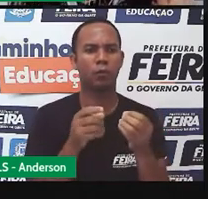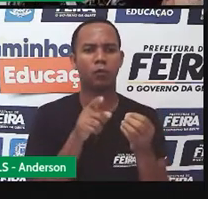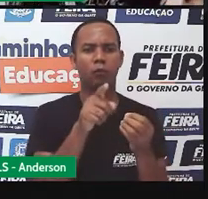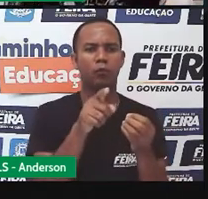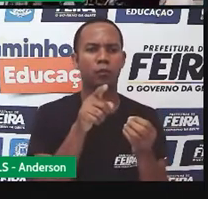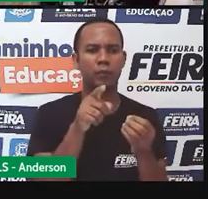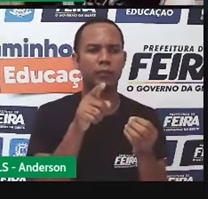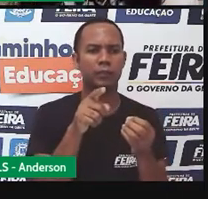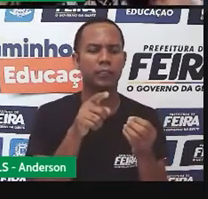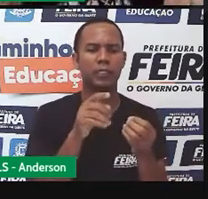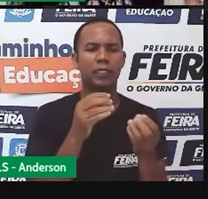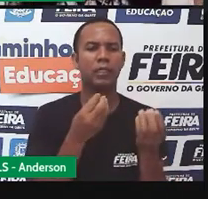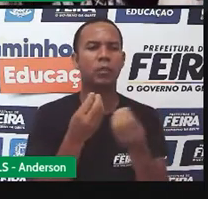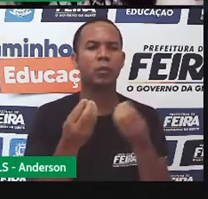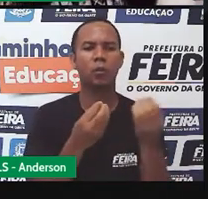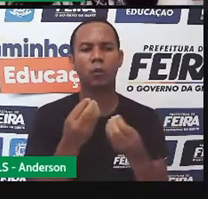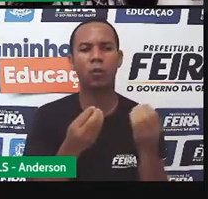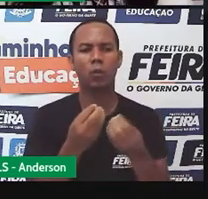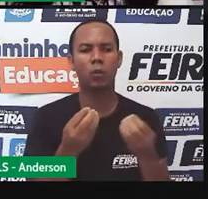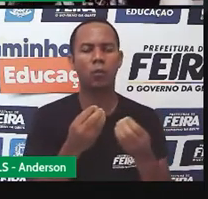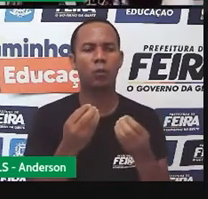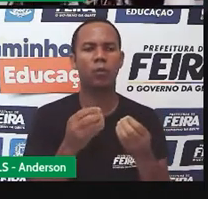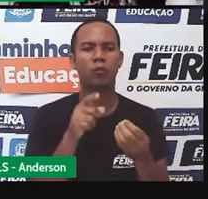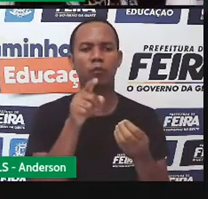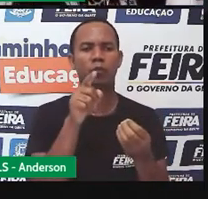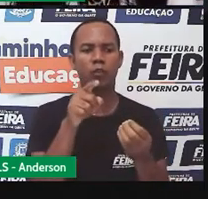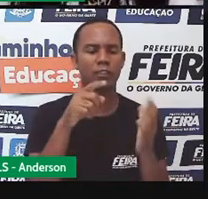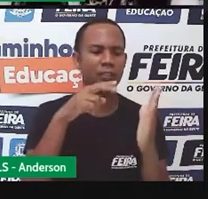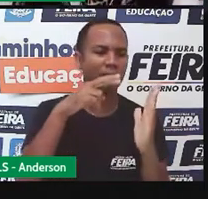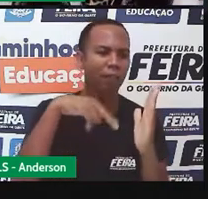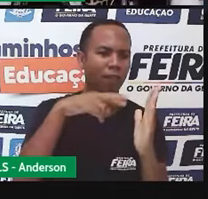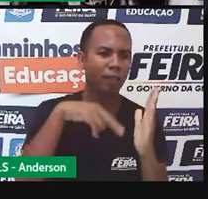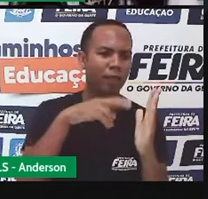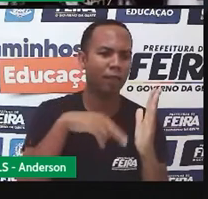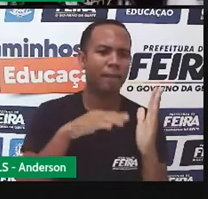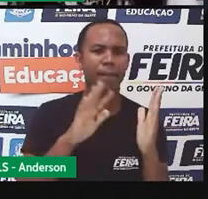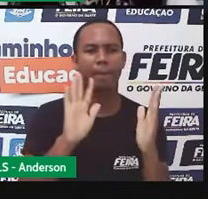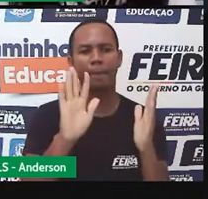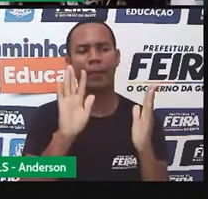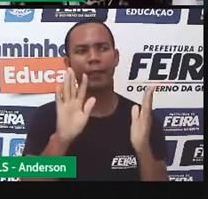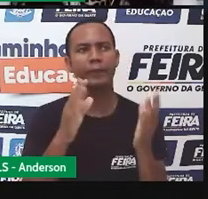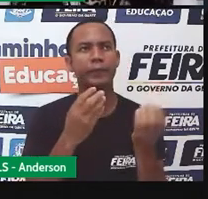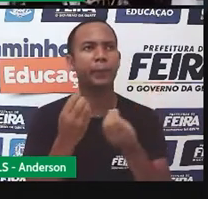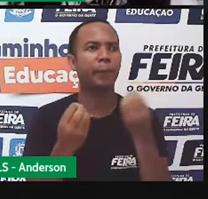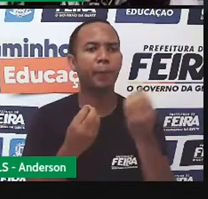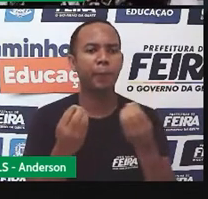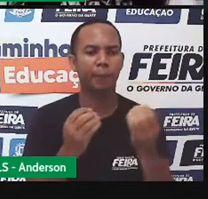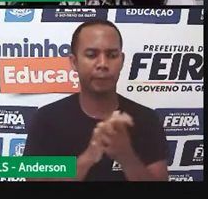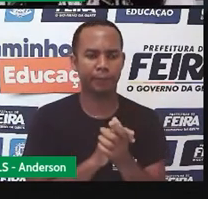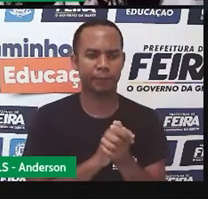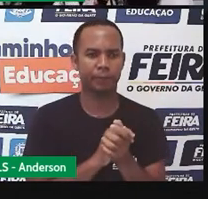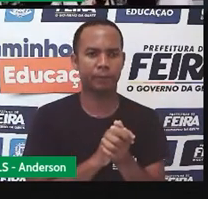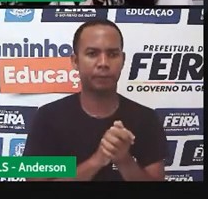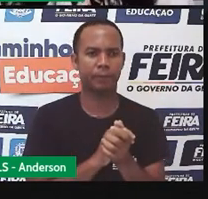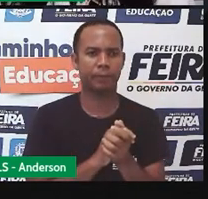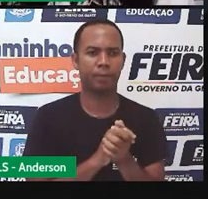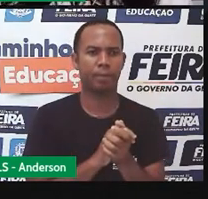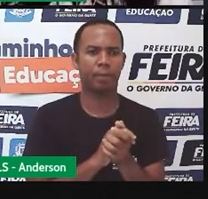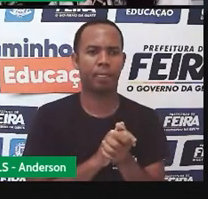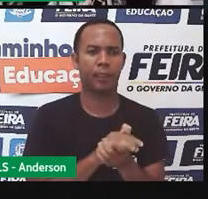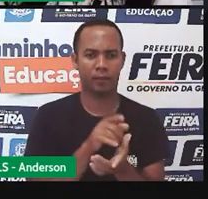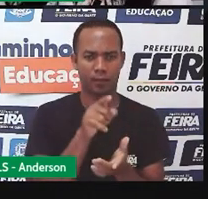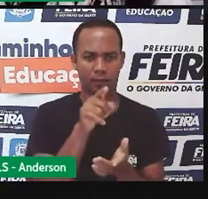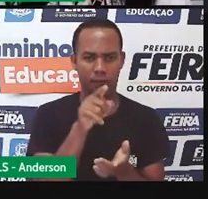à par daquilo que você vai ler, mas sem contar os detalhes todos. Aqui,